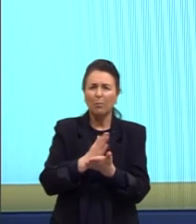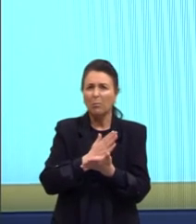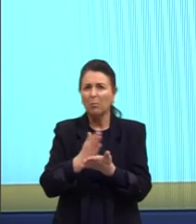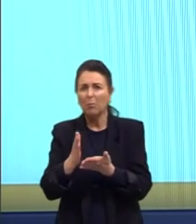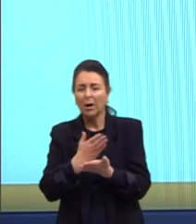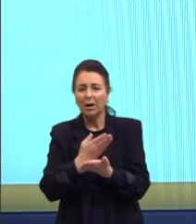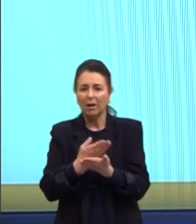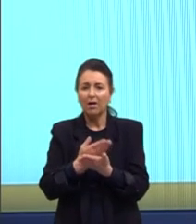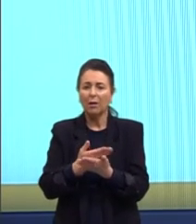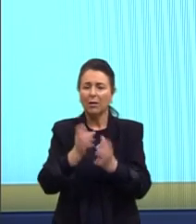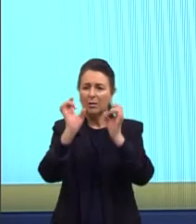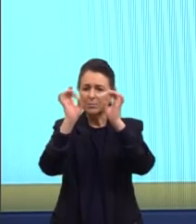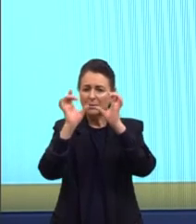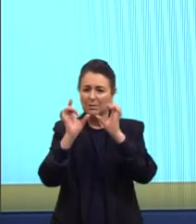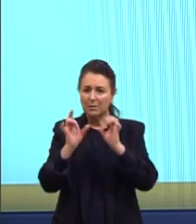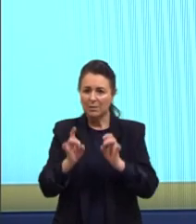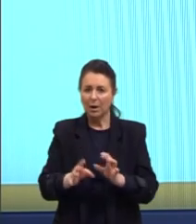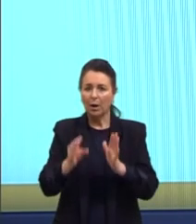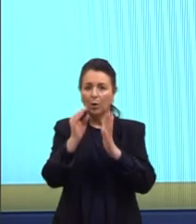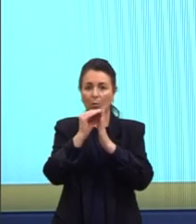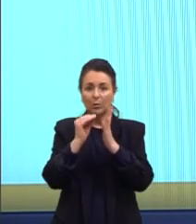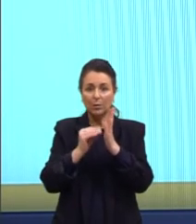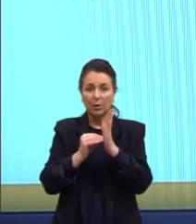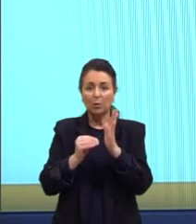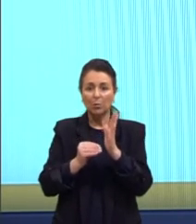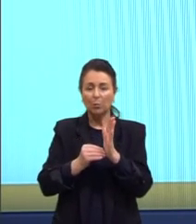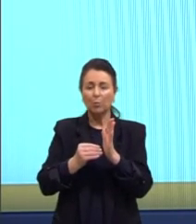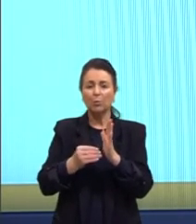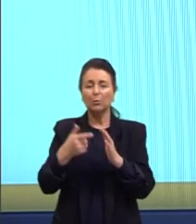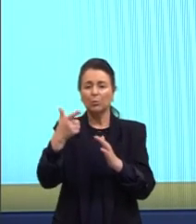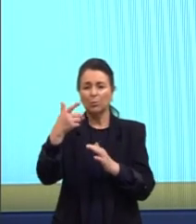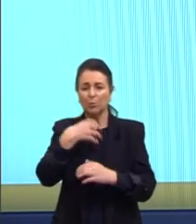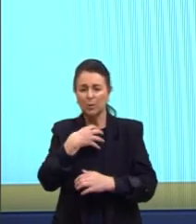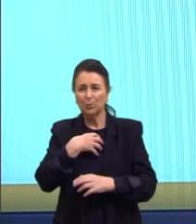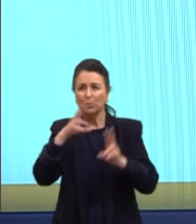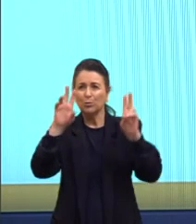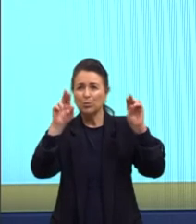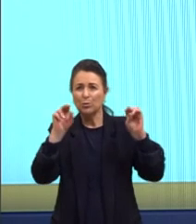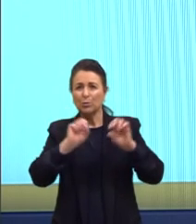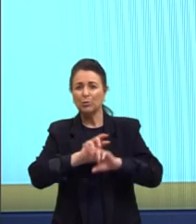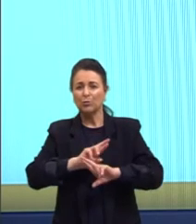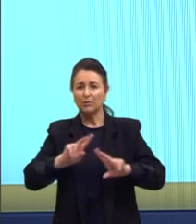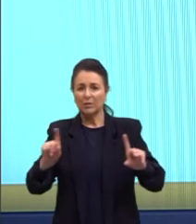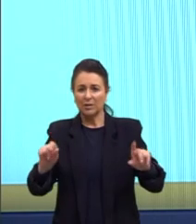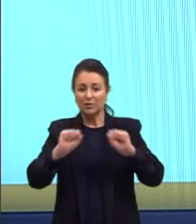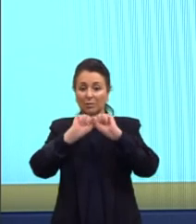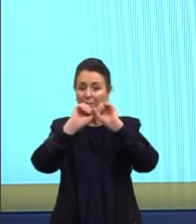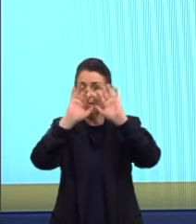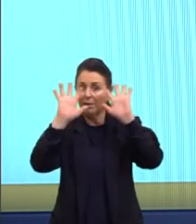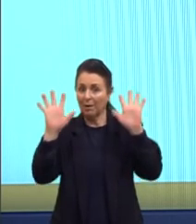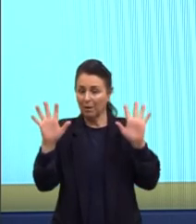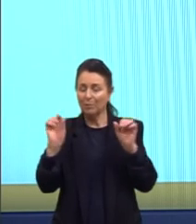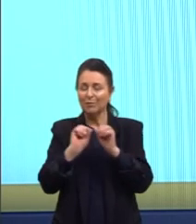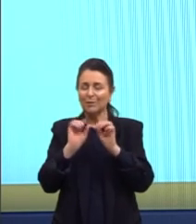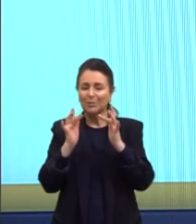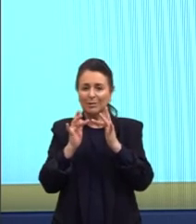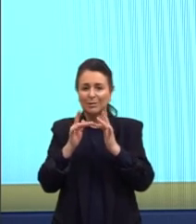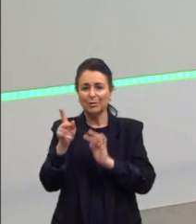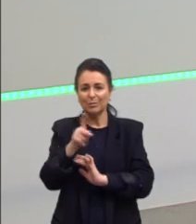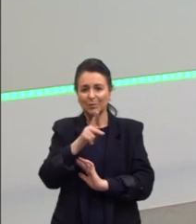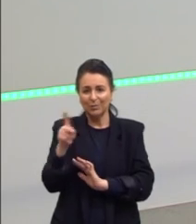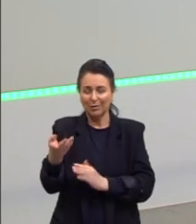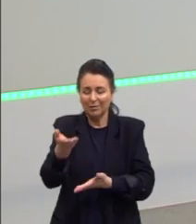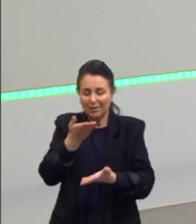ver novamente o assunto ou um assunto de outra forma que não ficou muito claro. Podem me procurar ou até mesmo dar um